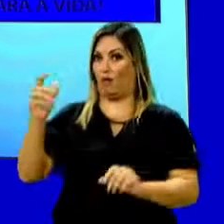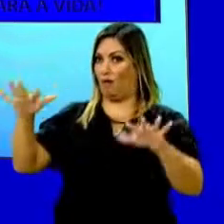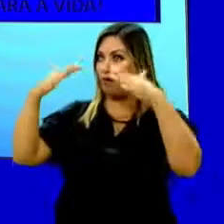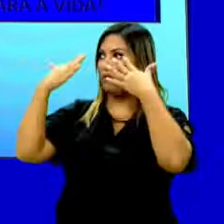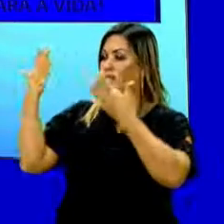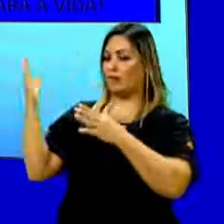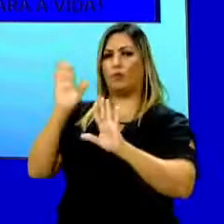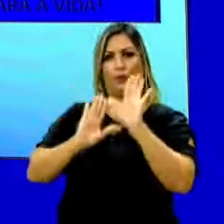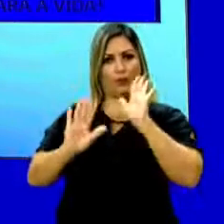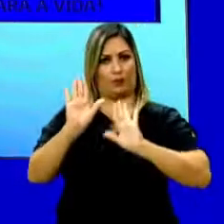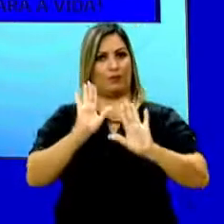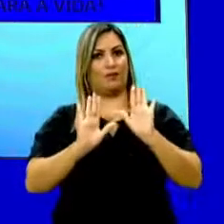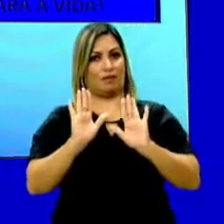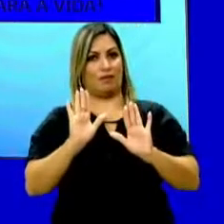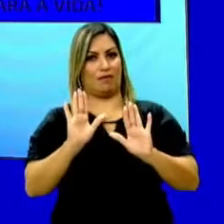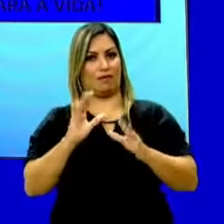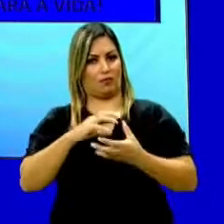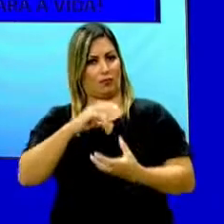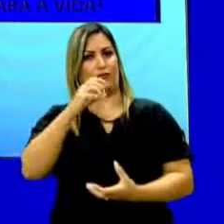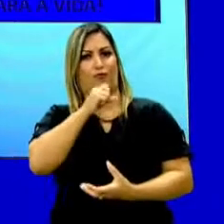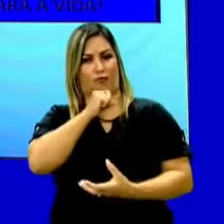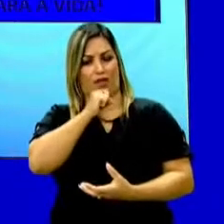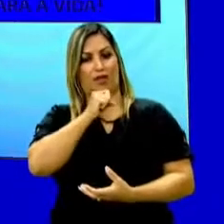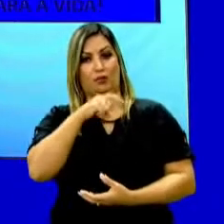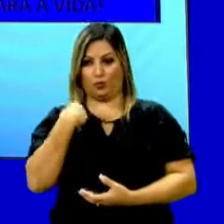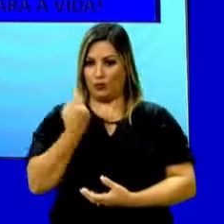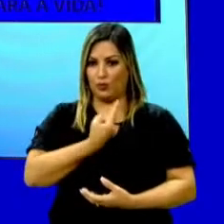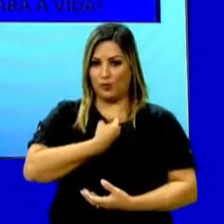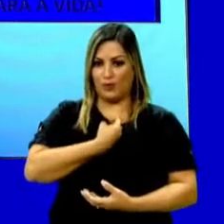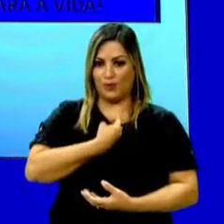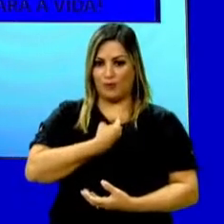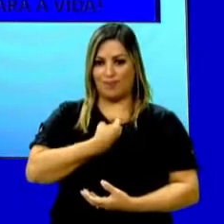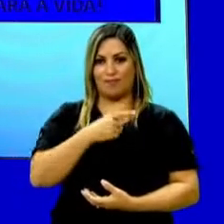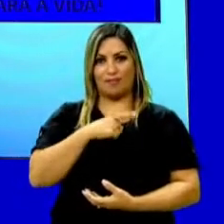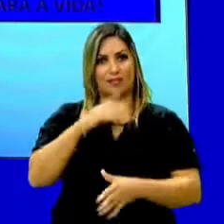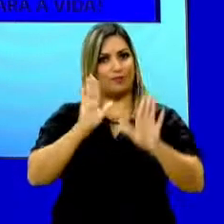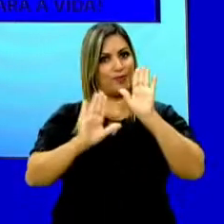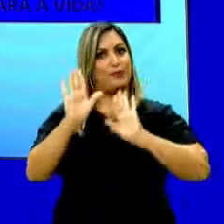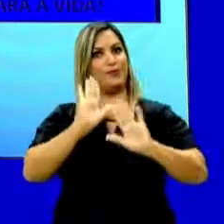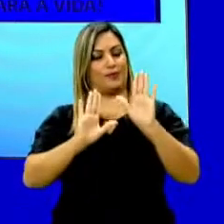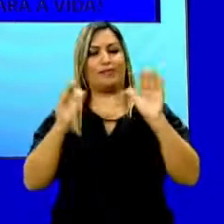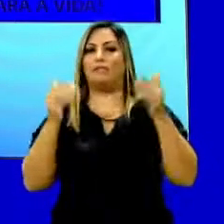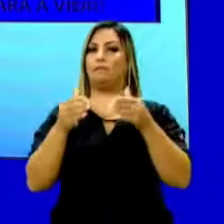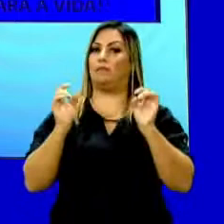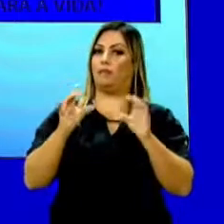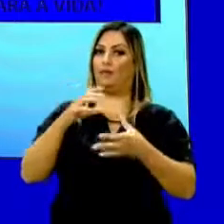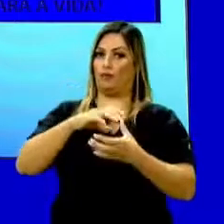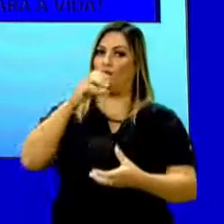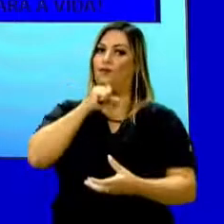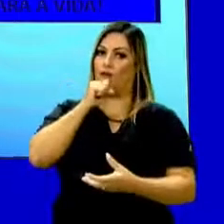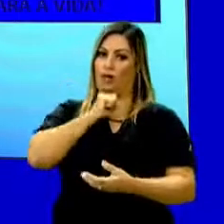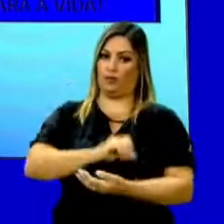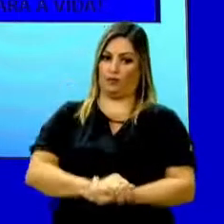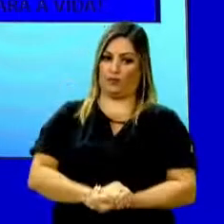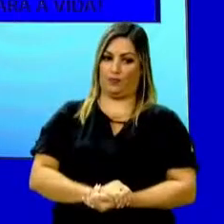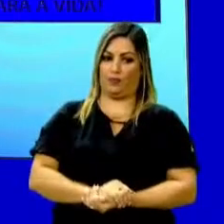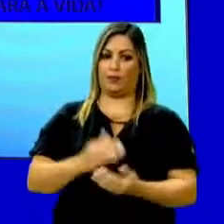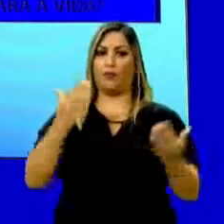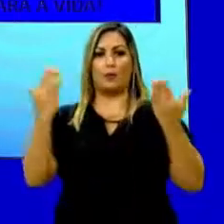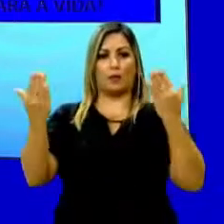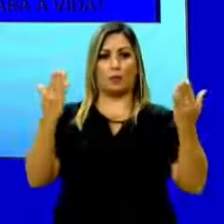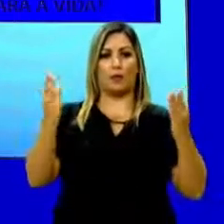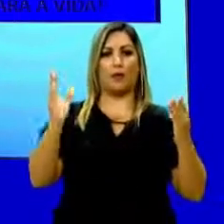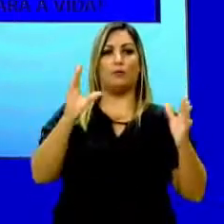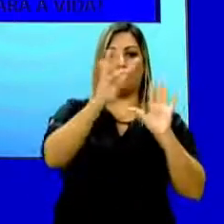alerta do cuidado para que os idosos, para que nós tenhamos um cuidado especial com os idosos. Então, comparando um